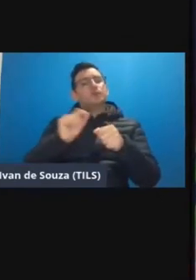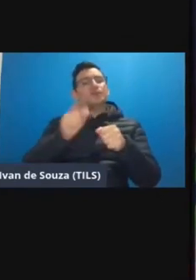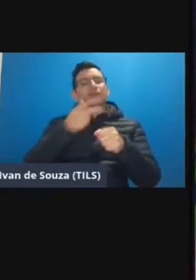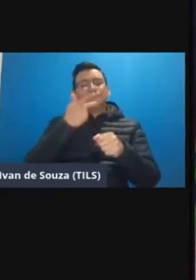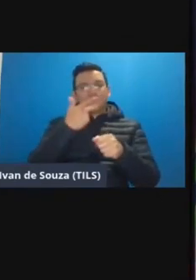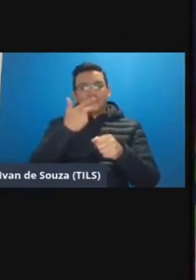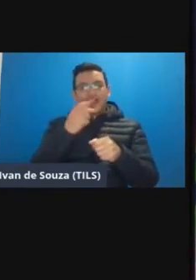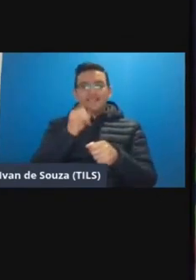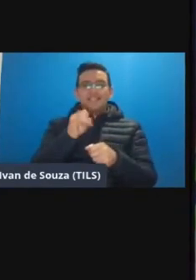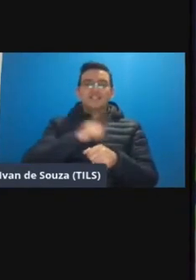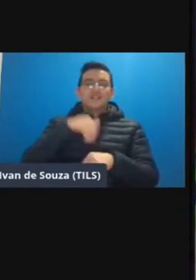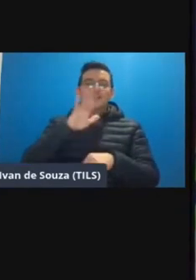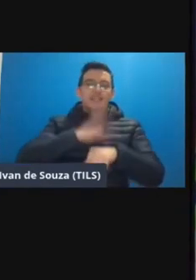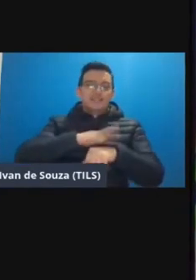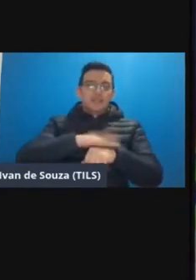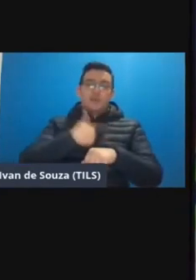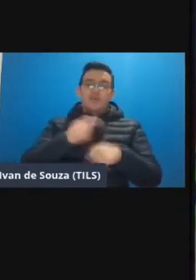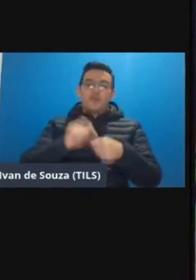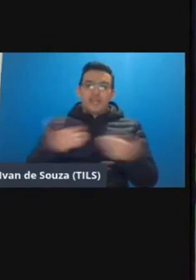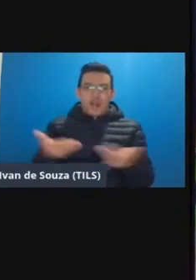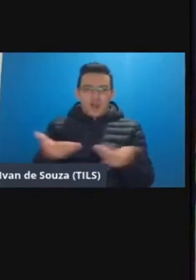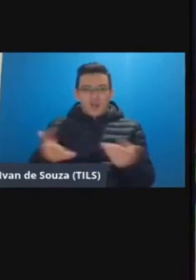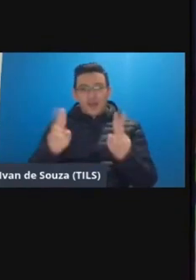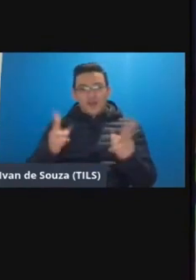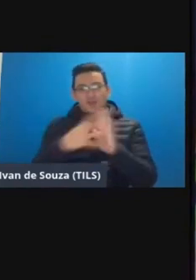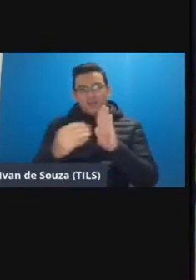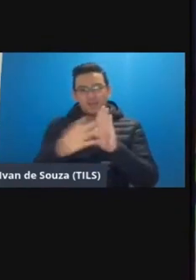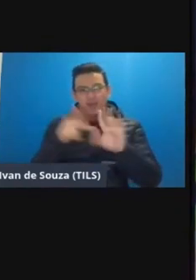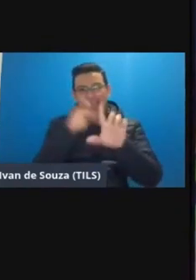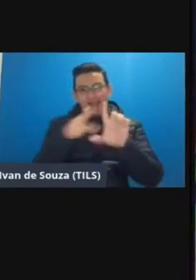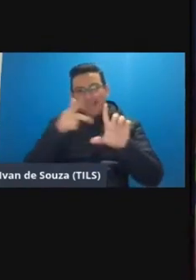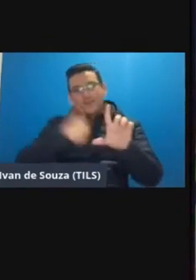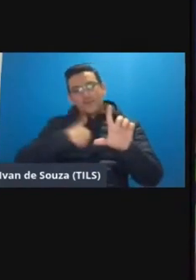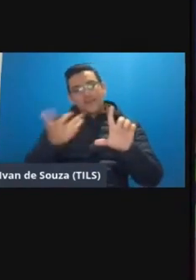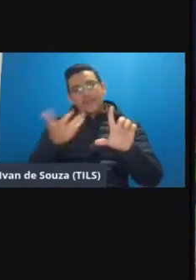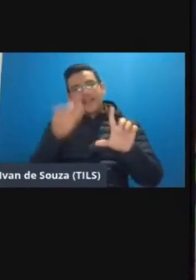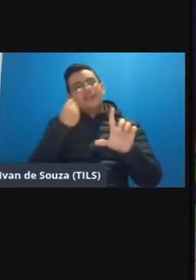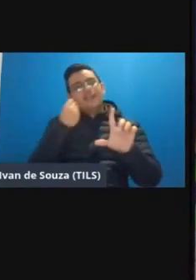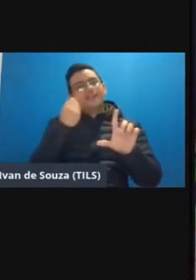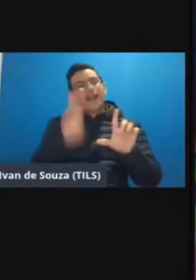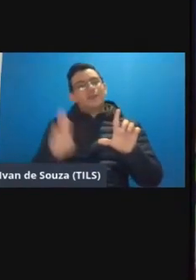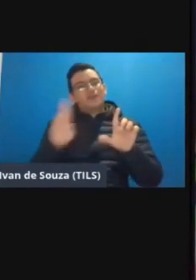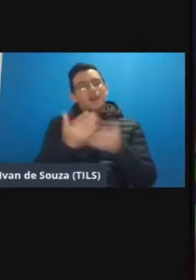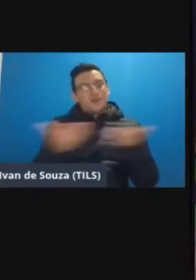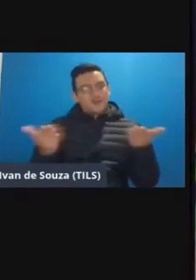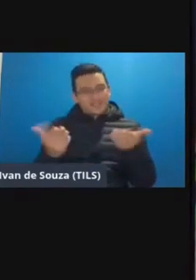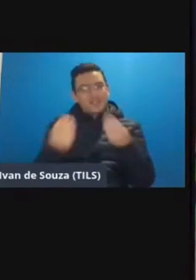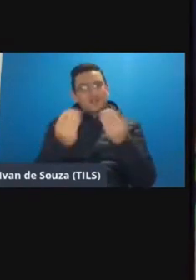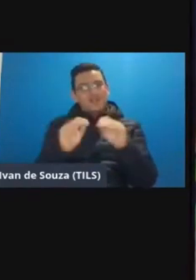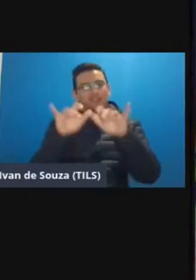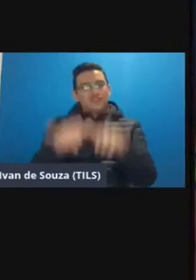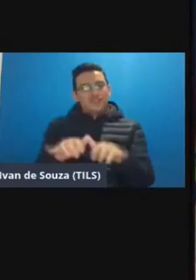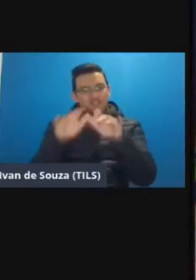e se tivesse mais tempo talvez até faria agora mesmo nesse modelo de live eu acho que eu ia querer tentar utilizar com vocês colocar ali no